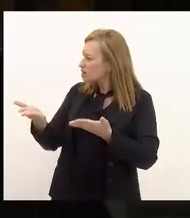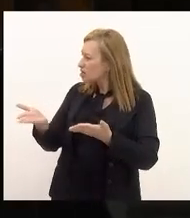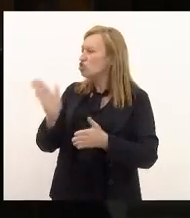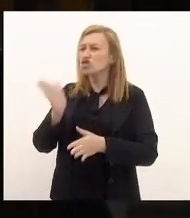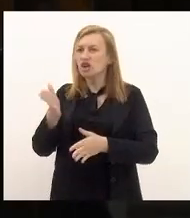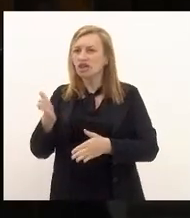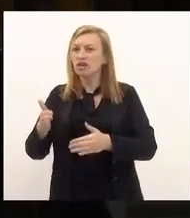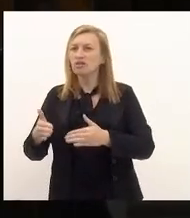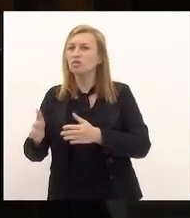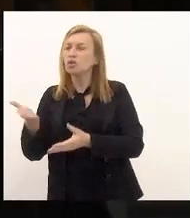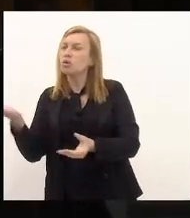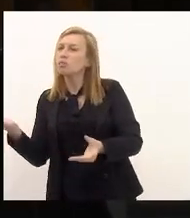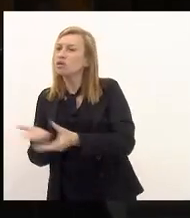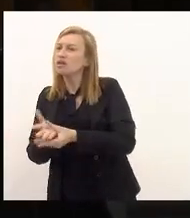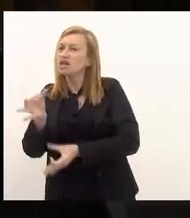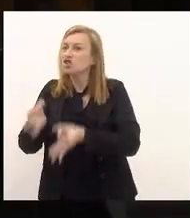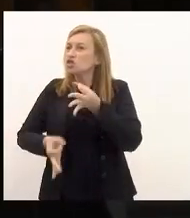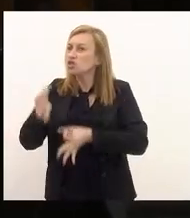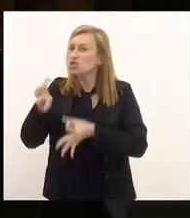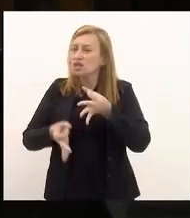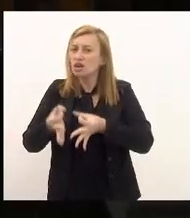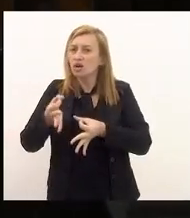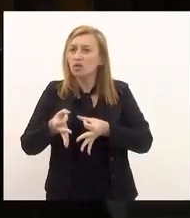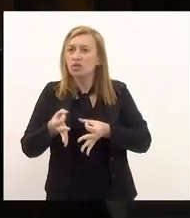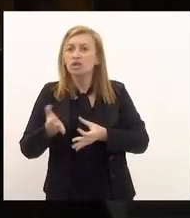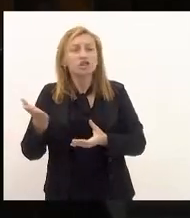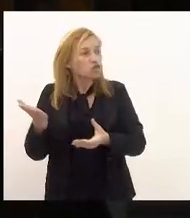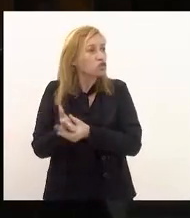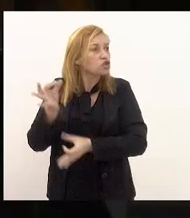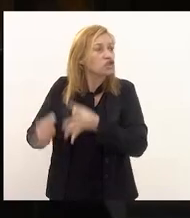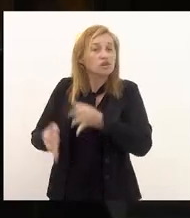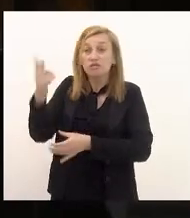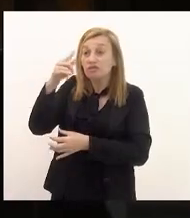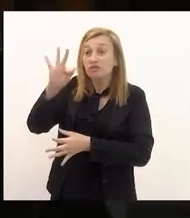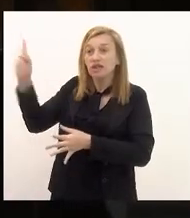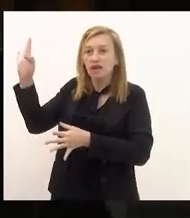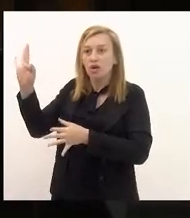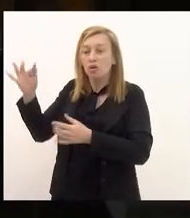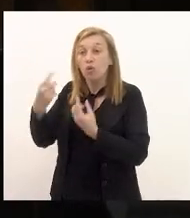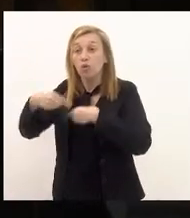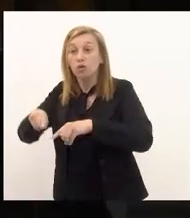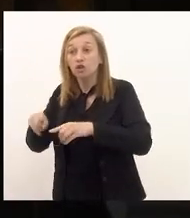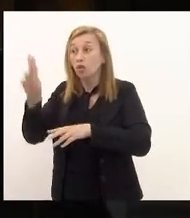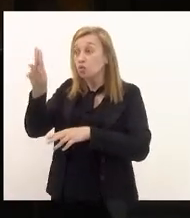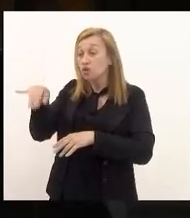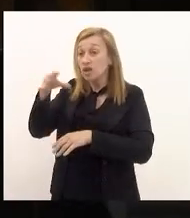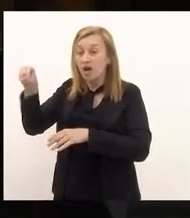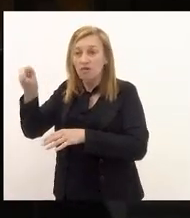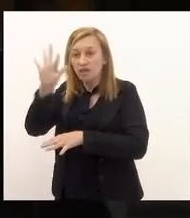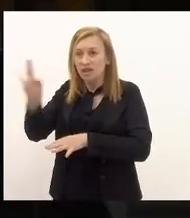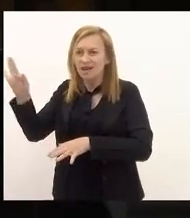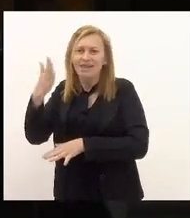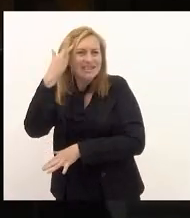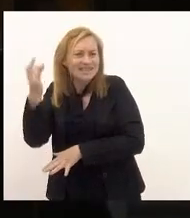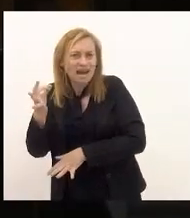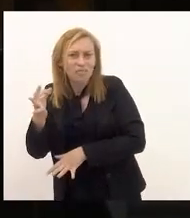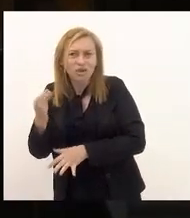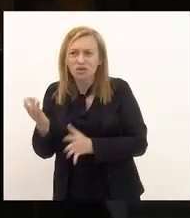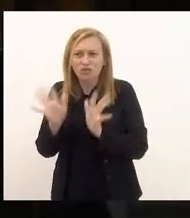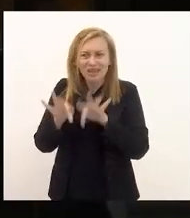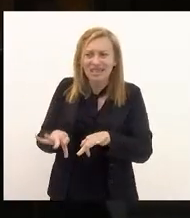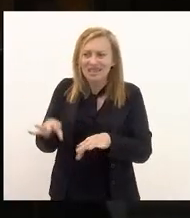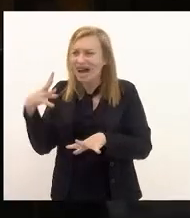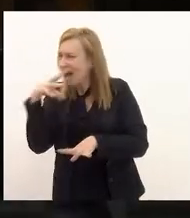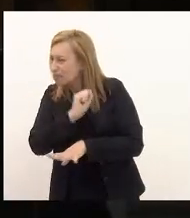enfrentou um processo judicial sobretudo na justiça federal contra a União Federal sabe que o processo não termina da noite para o